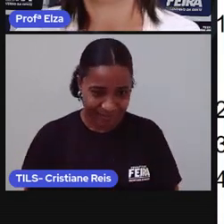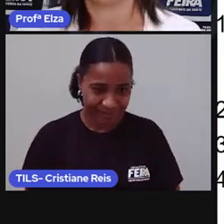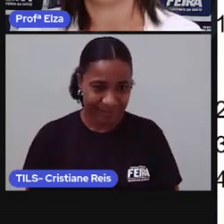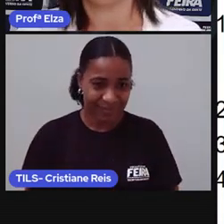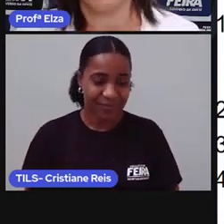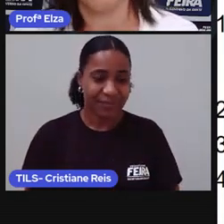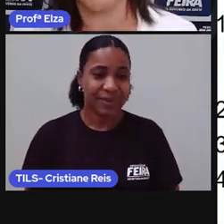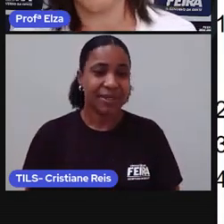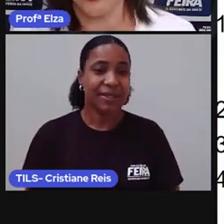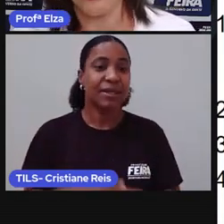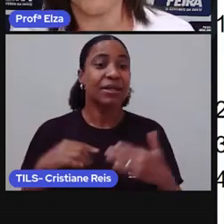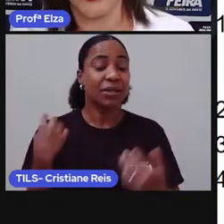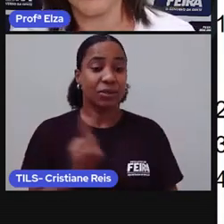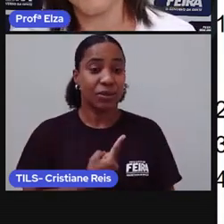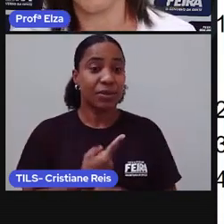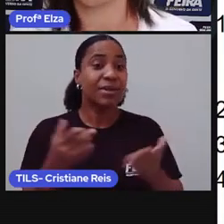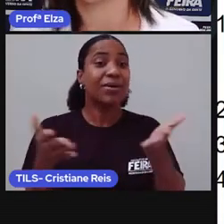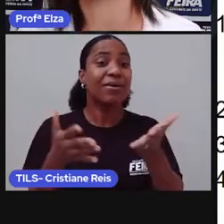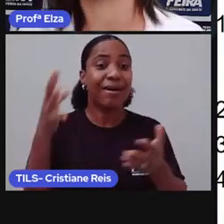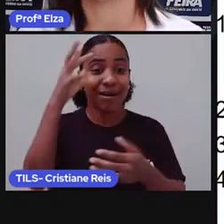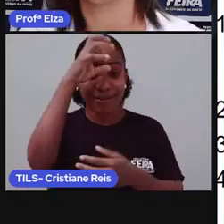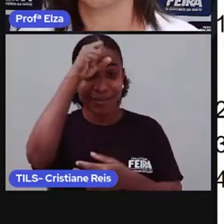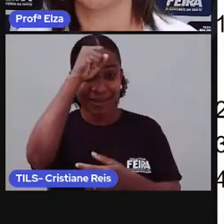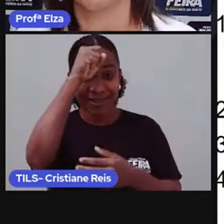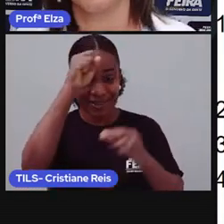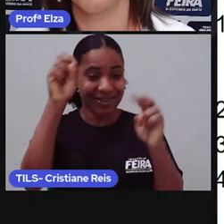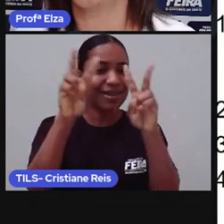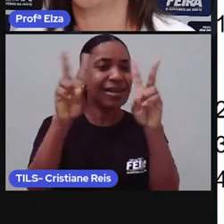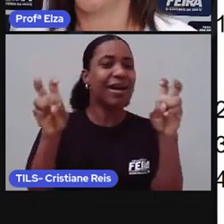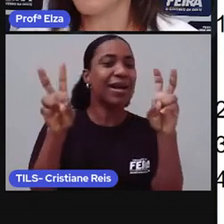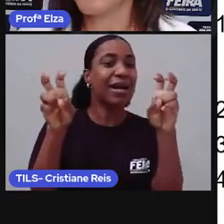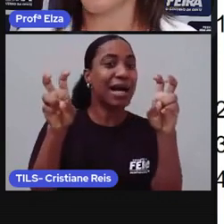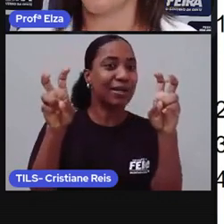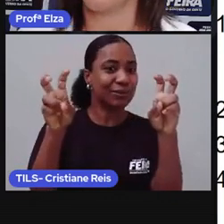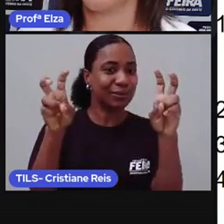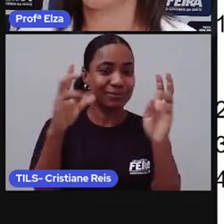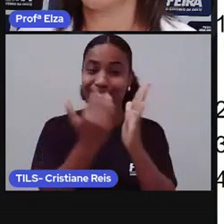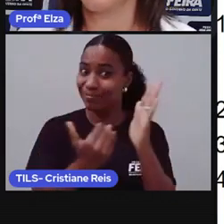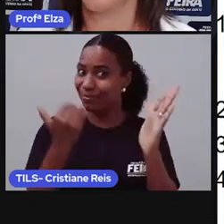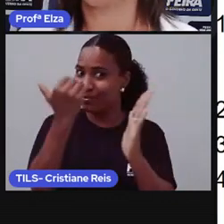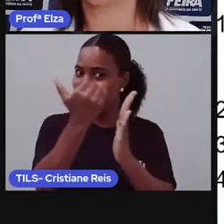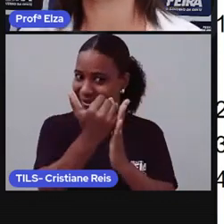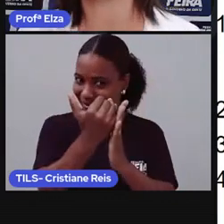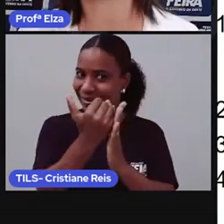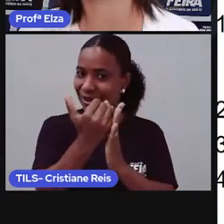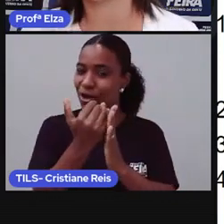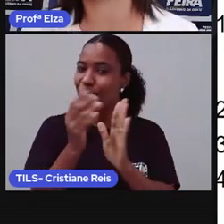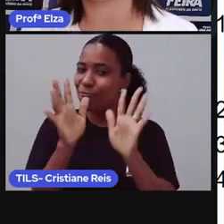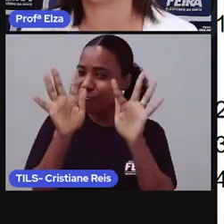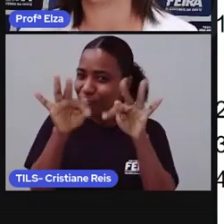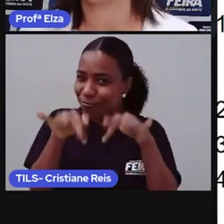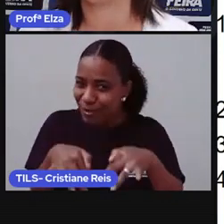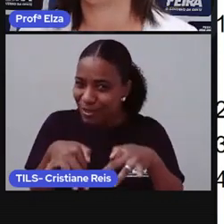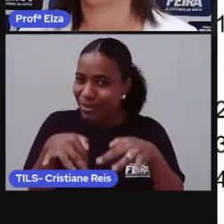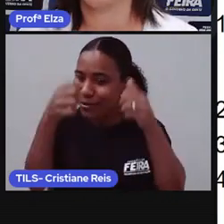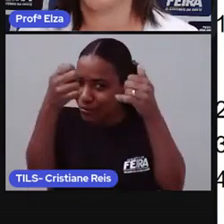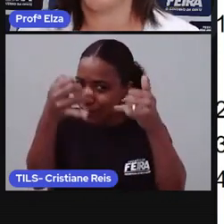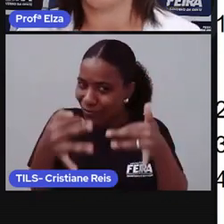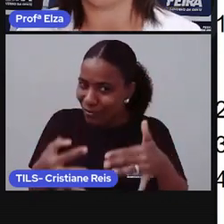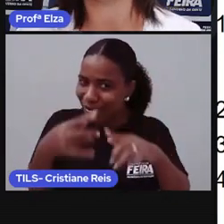Para aprendermos um pouco mais sobre este assunto, no final desta aula, eu vou lançar um desafio.